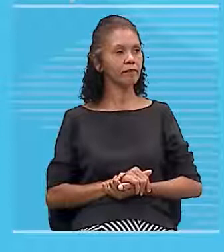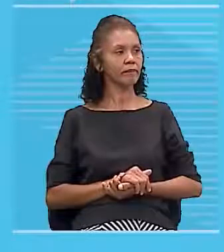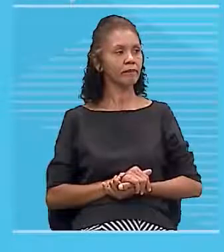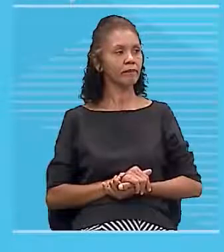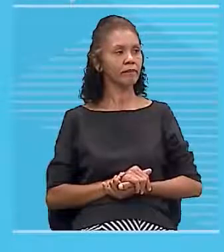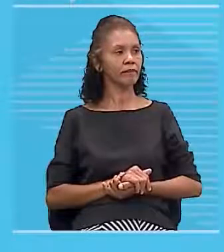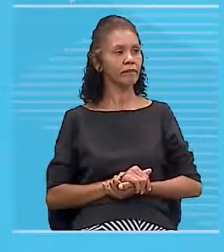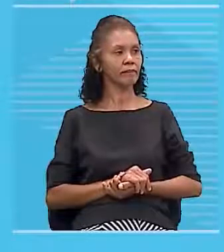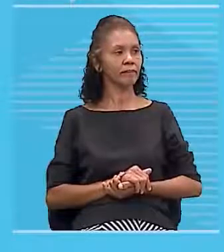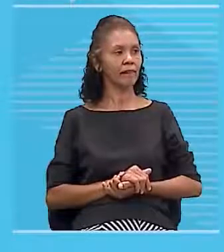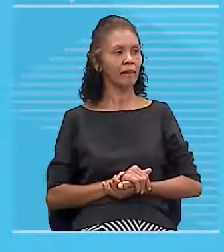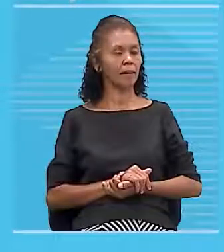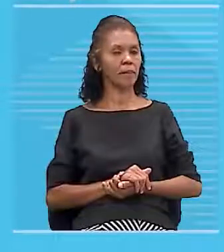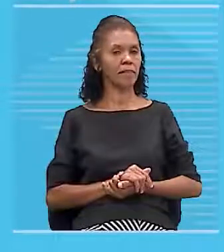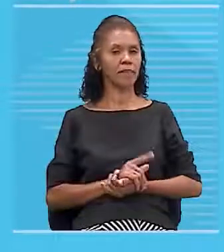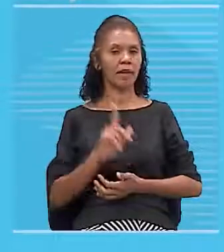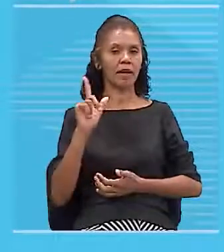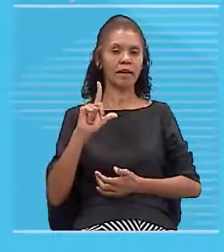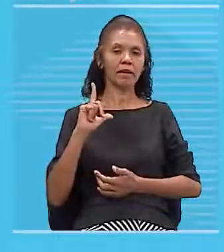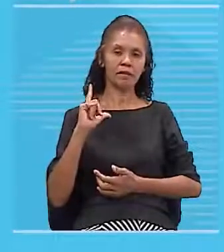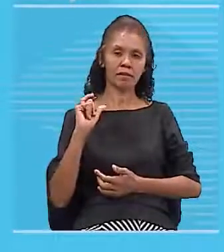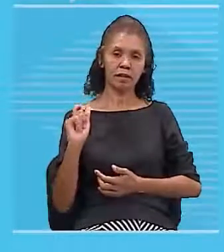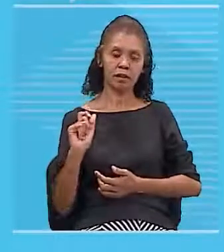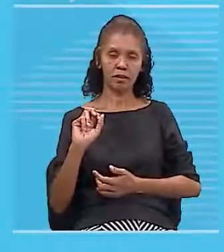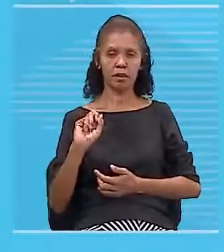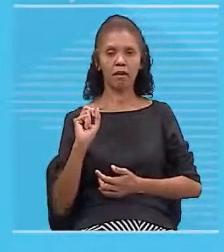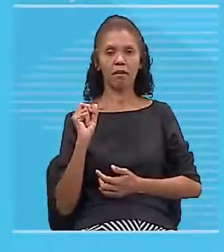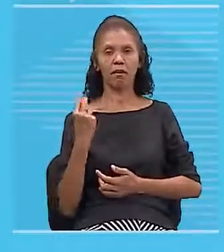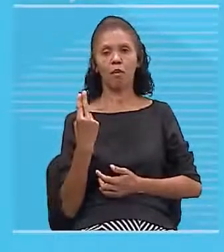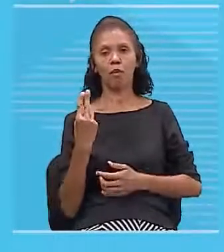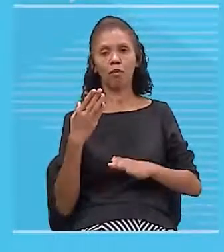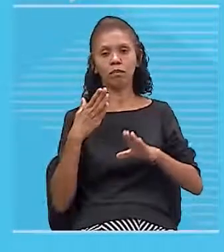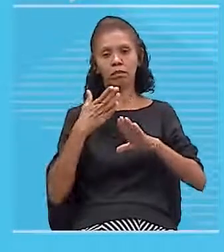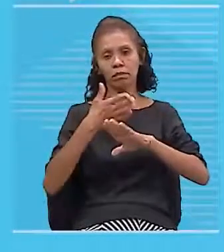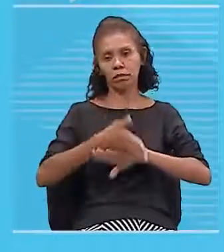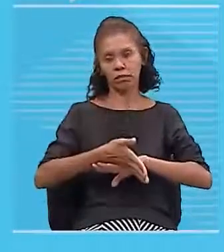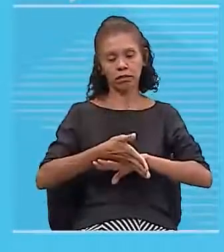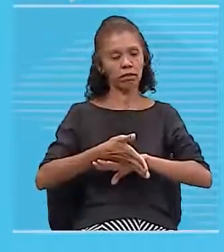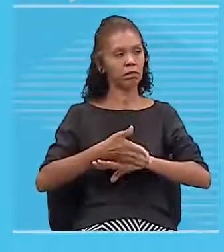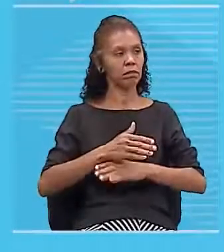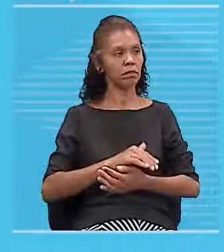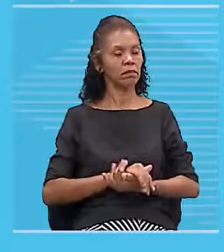Seria um campo de entrada? Campo de saída?